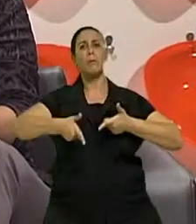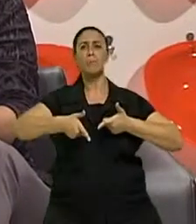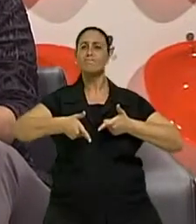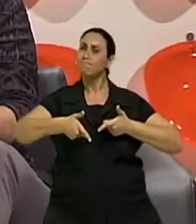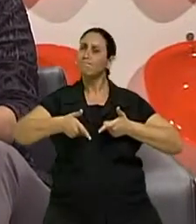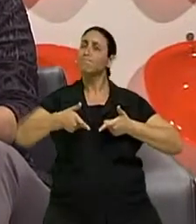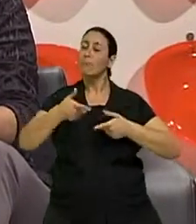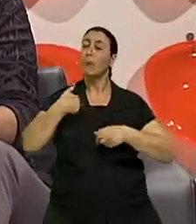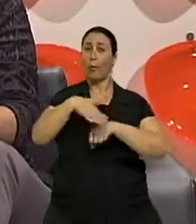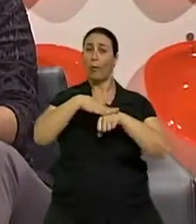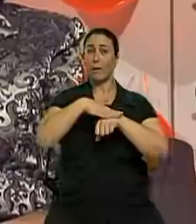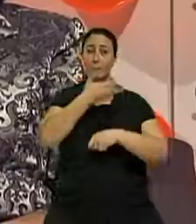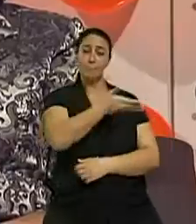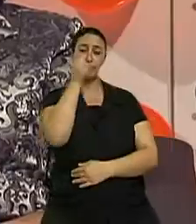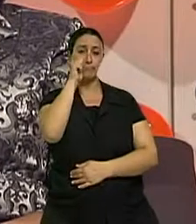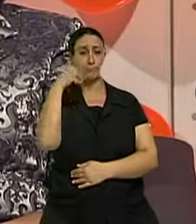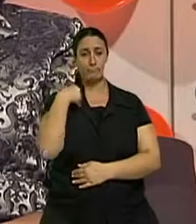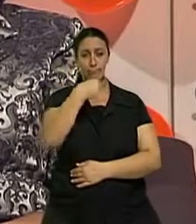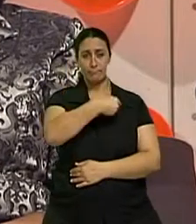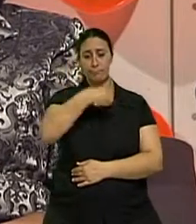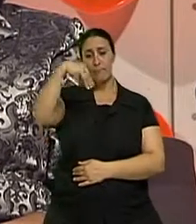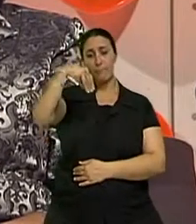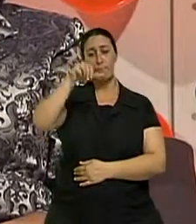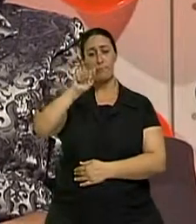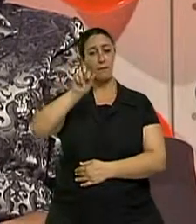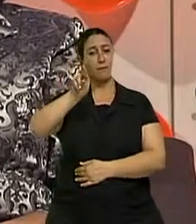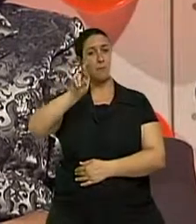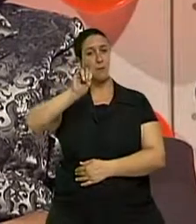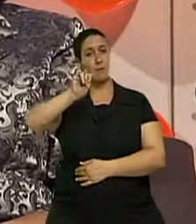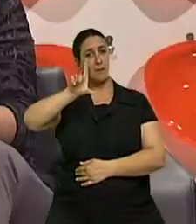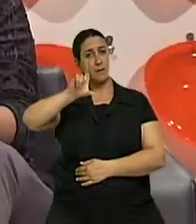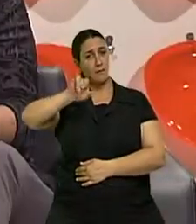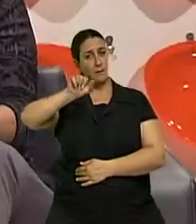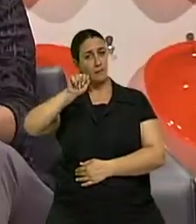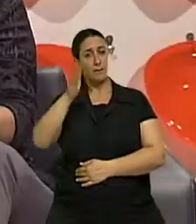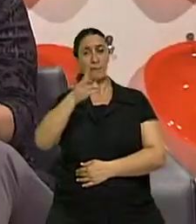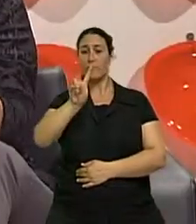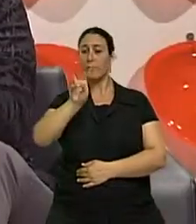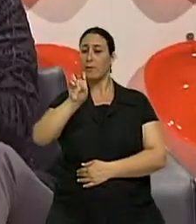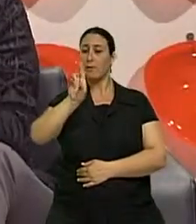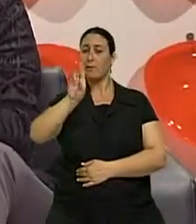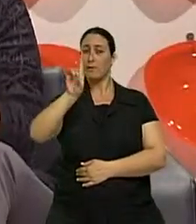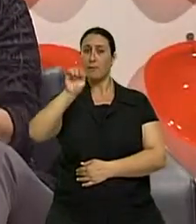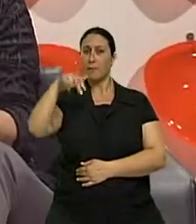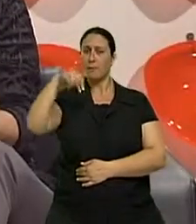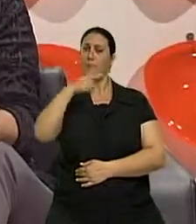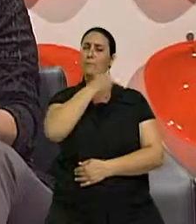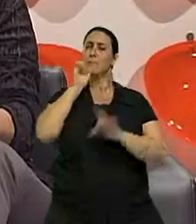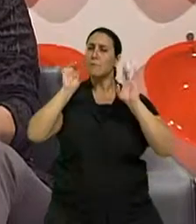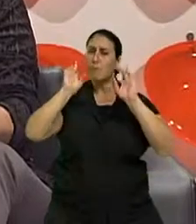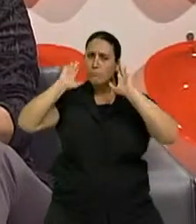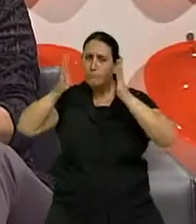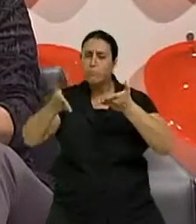converso com a médica geriatra Marília Vedana do Hospital São Lucas da PUC. Mas antes de eu começar a minha conversa com a